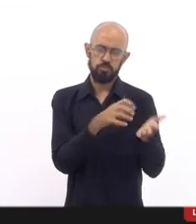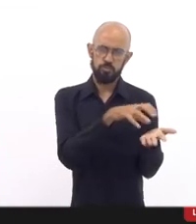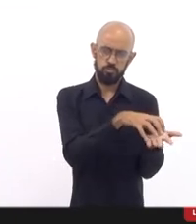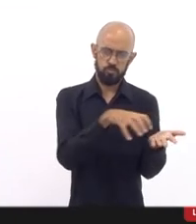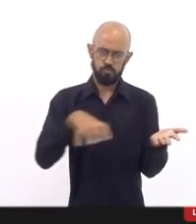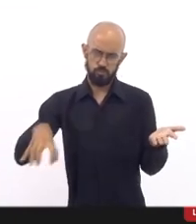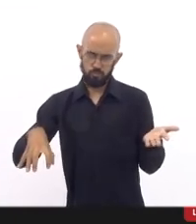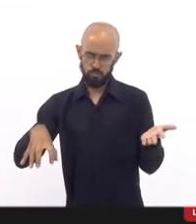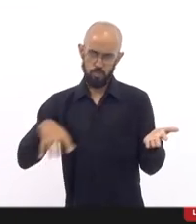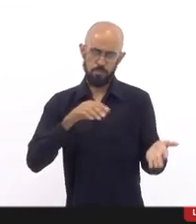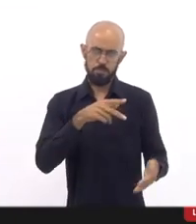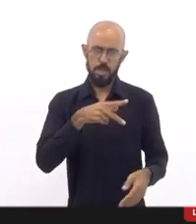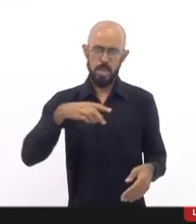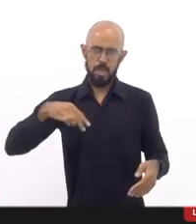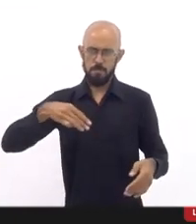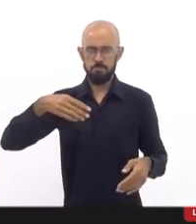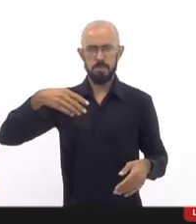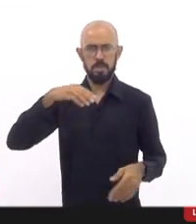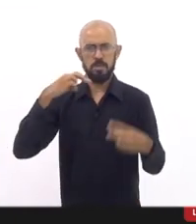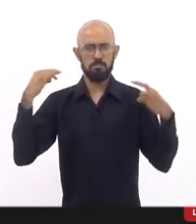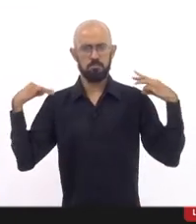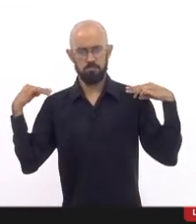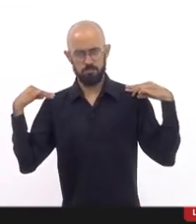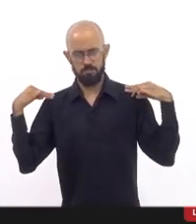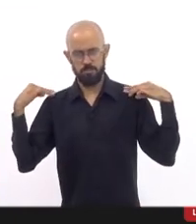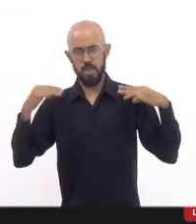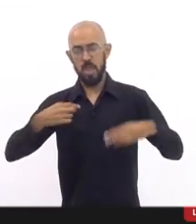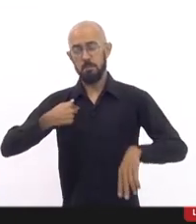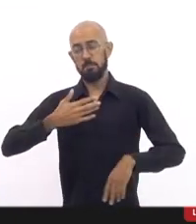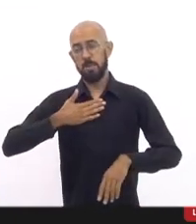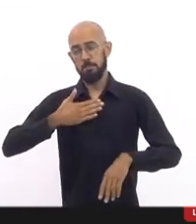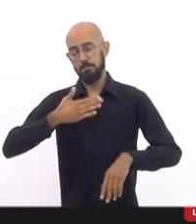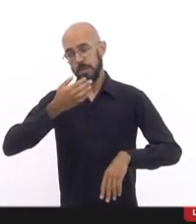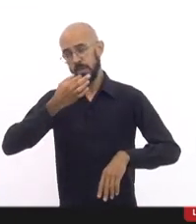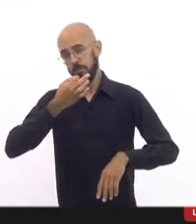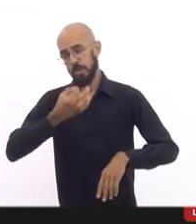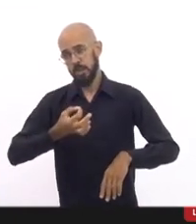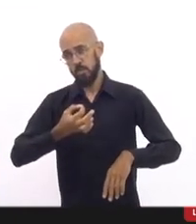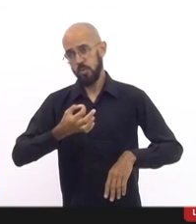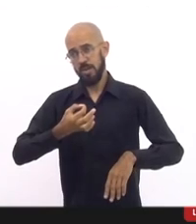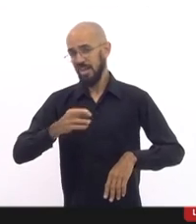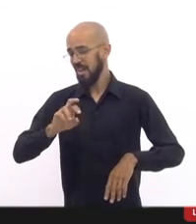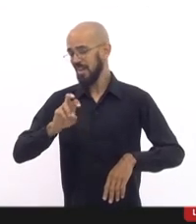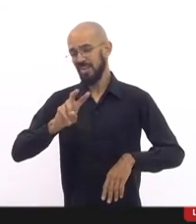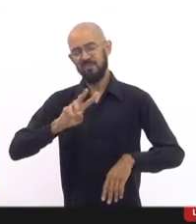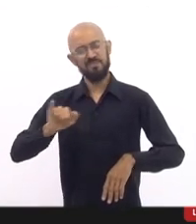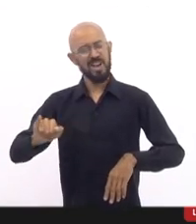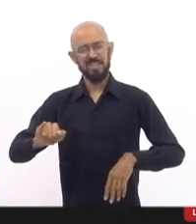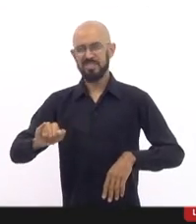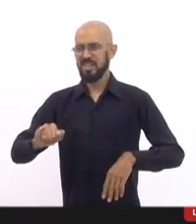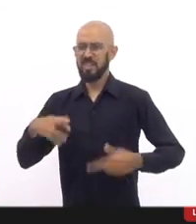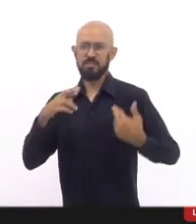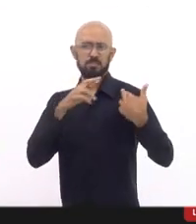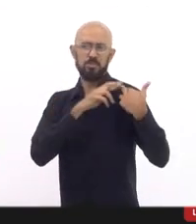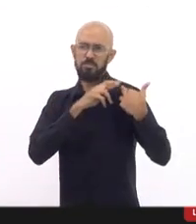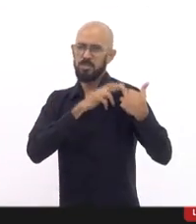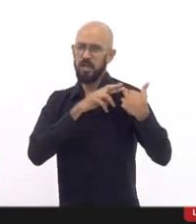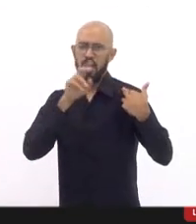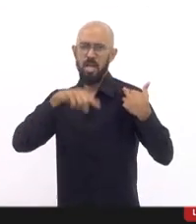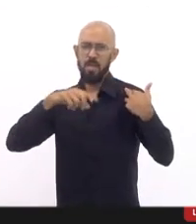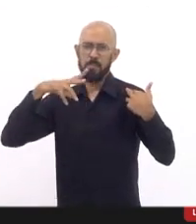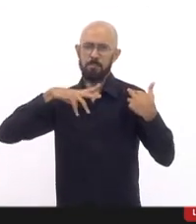de vista legal, estritamente penal, essas instituições não serão responsabilizadas, a responsabilidade penal é pessoal,